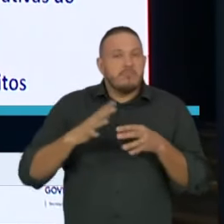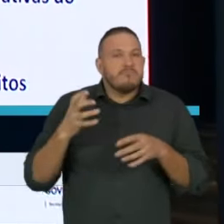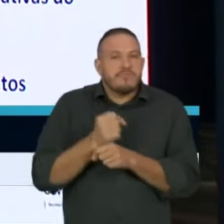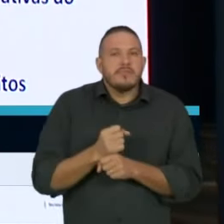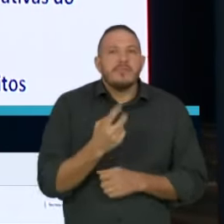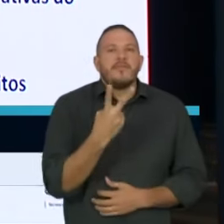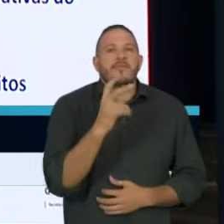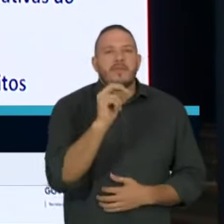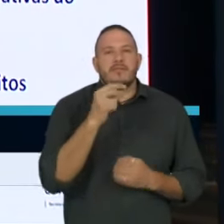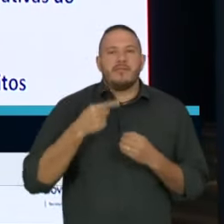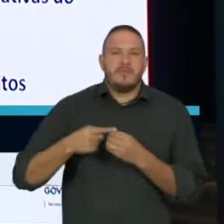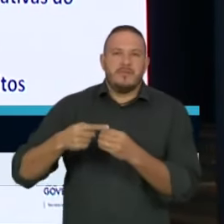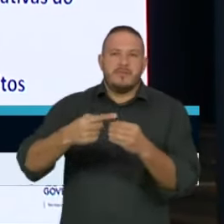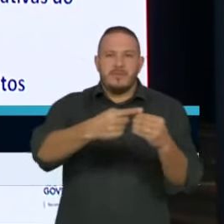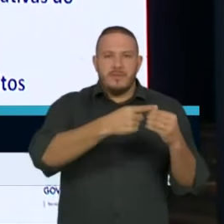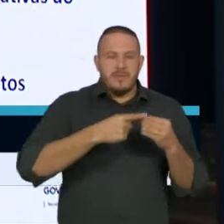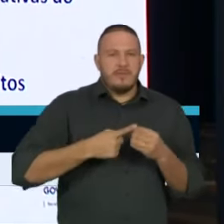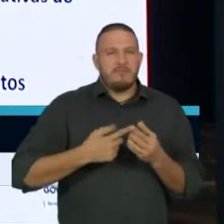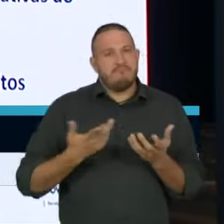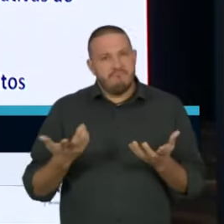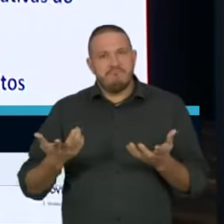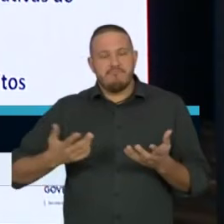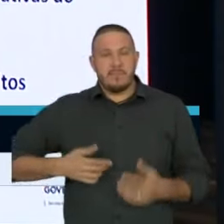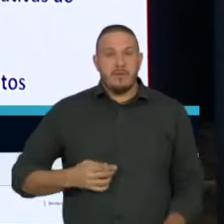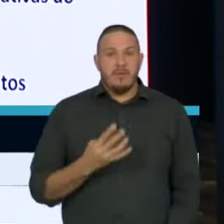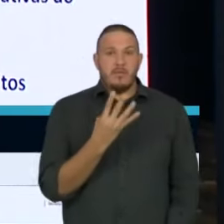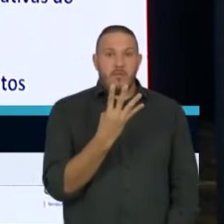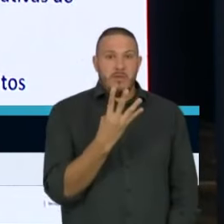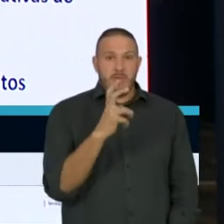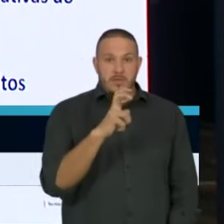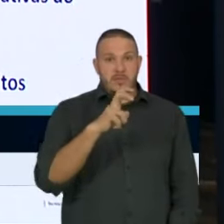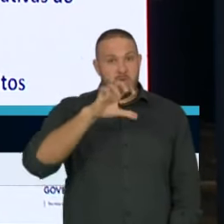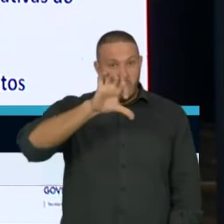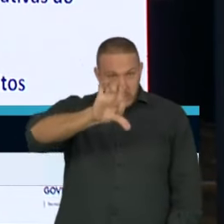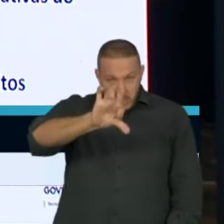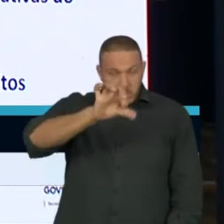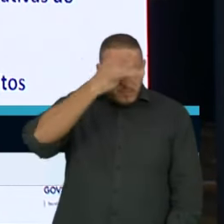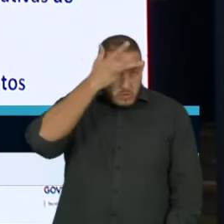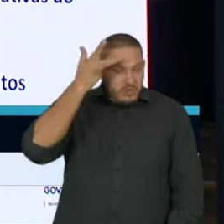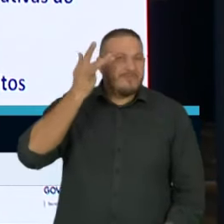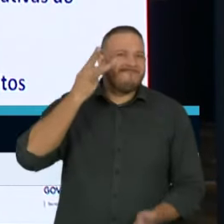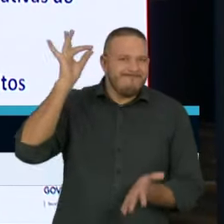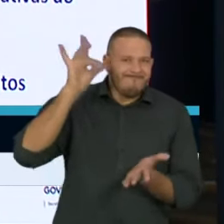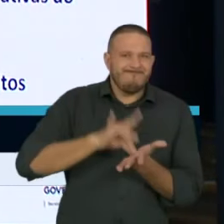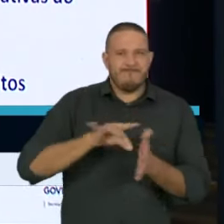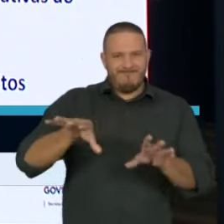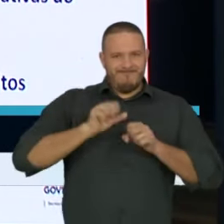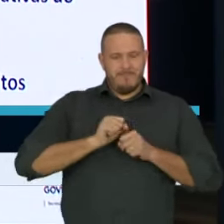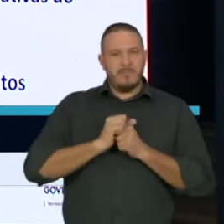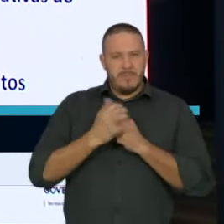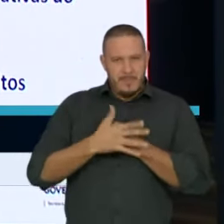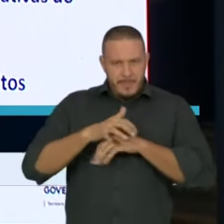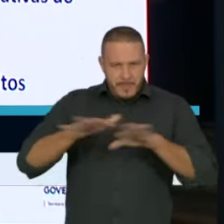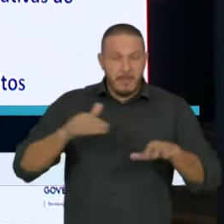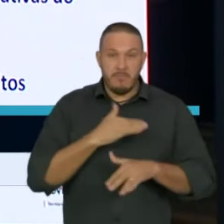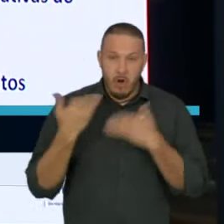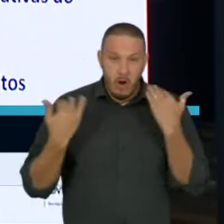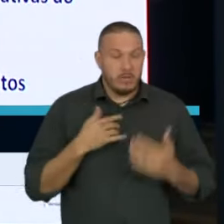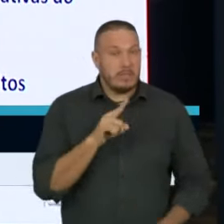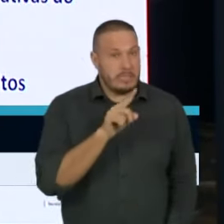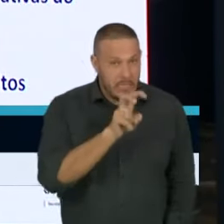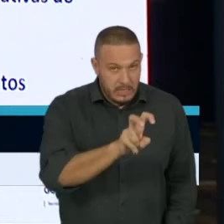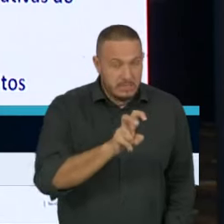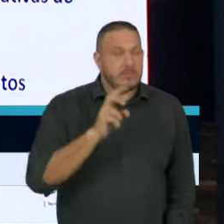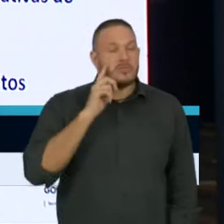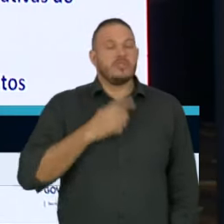municípios. Eram 459 casos confirmados e 15 óbitos, nesses de